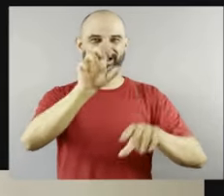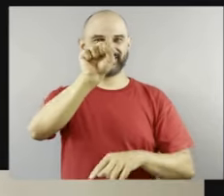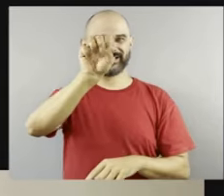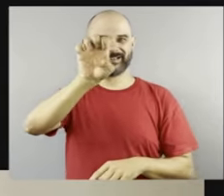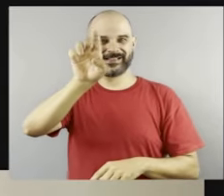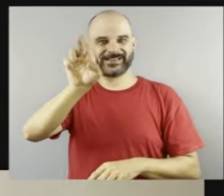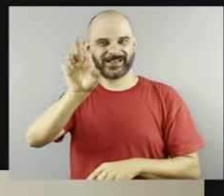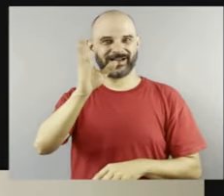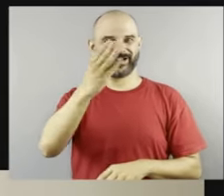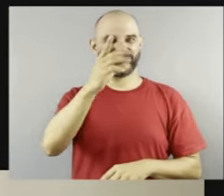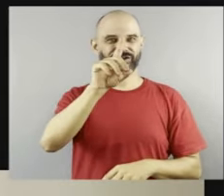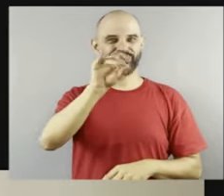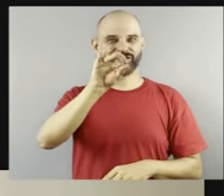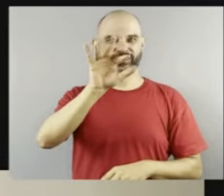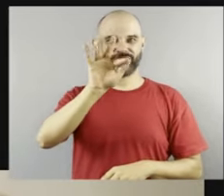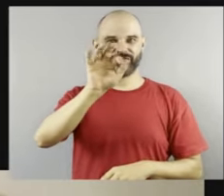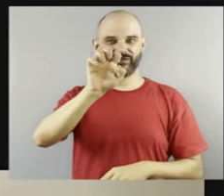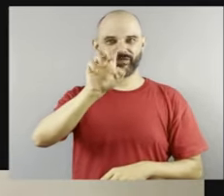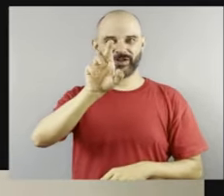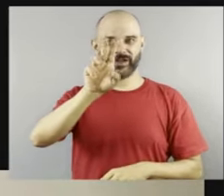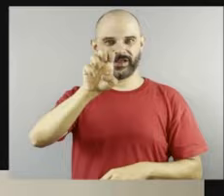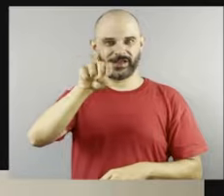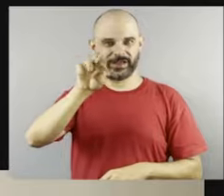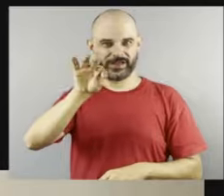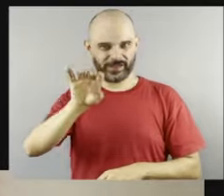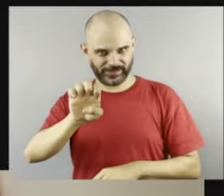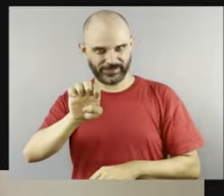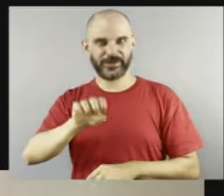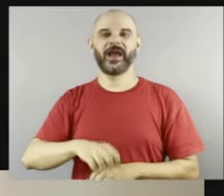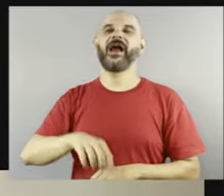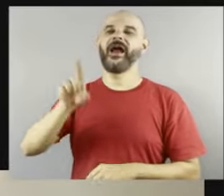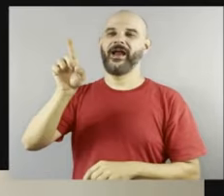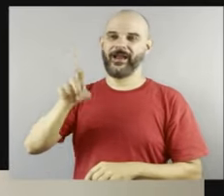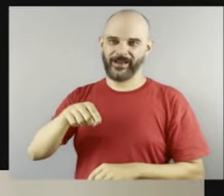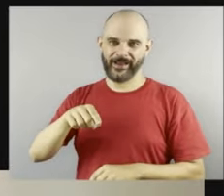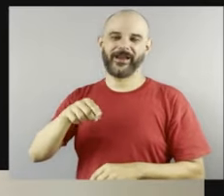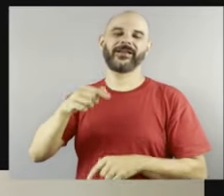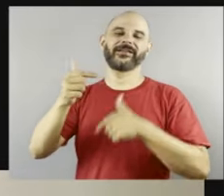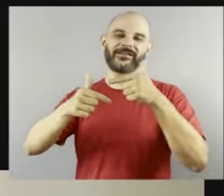nós estamos atrás. Ou seja, as multi...